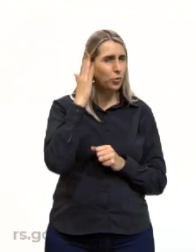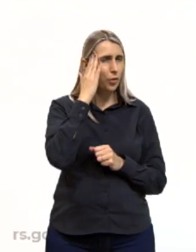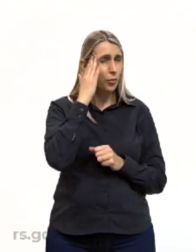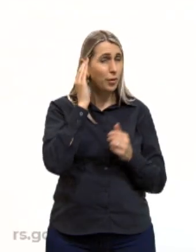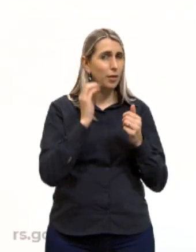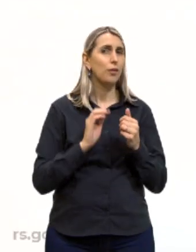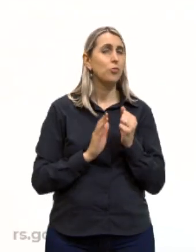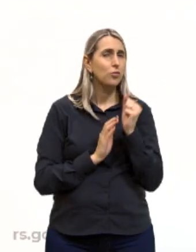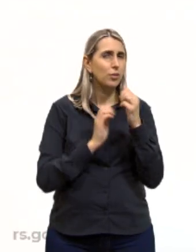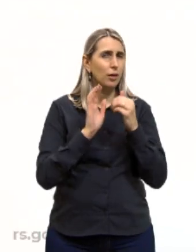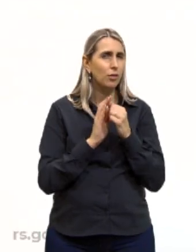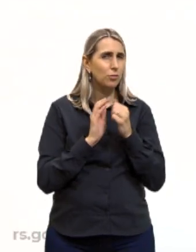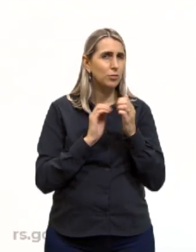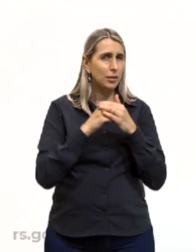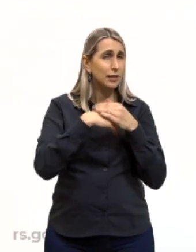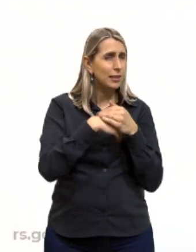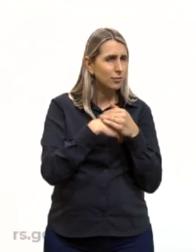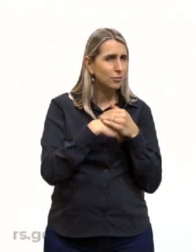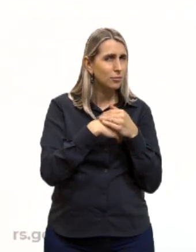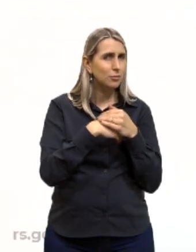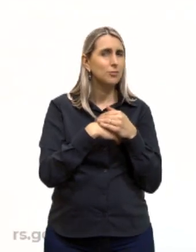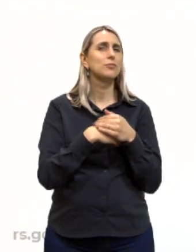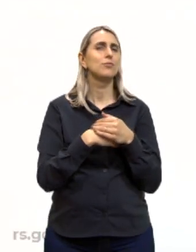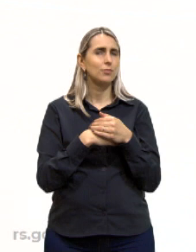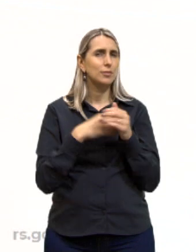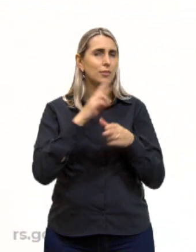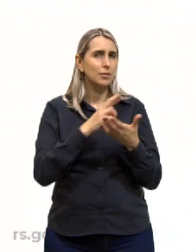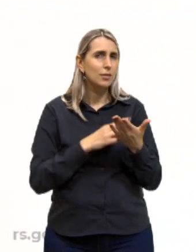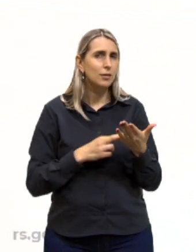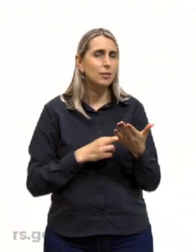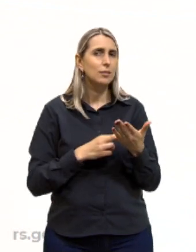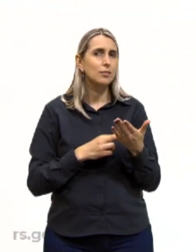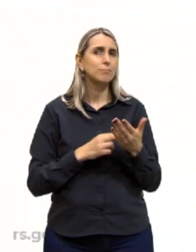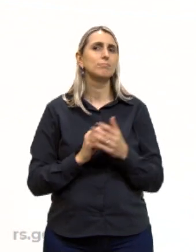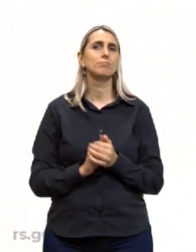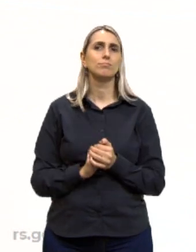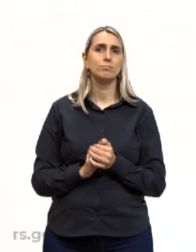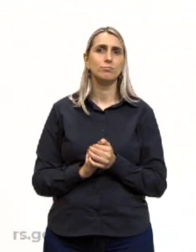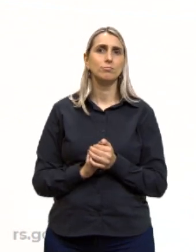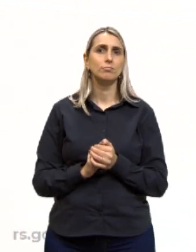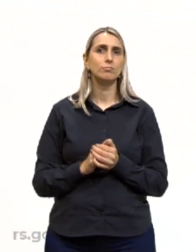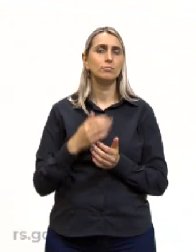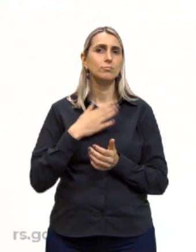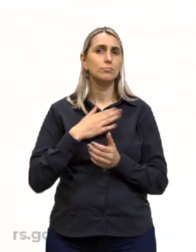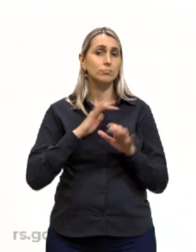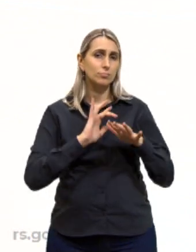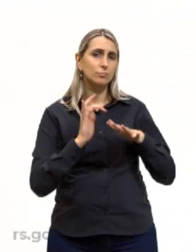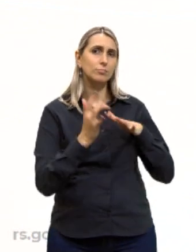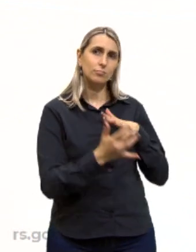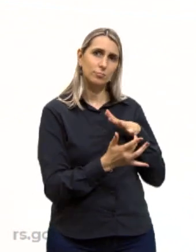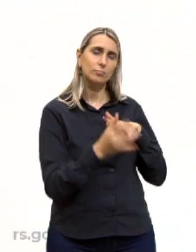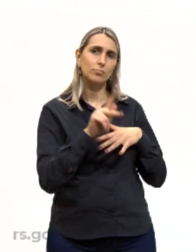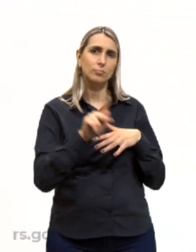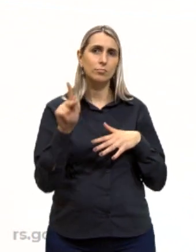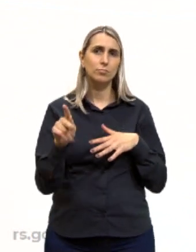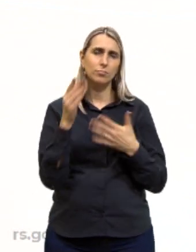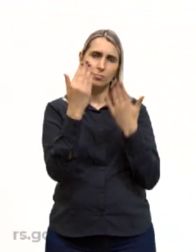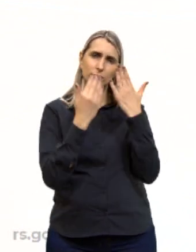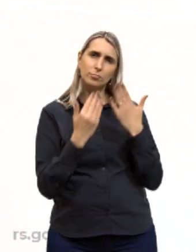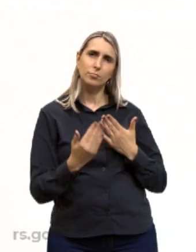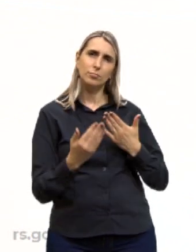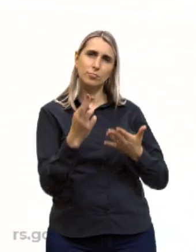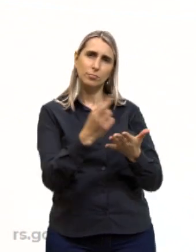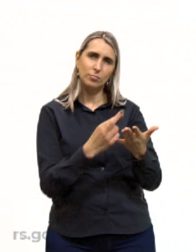enigmas da redação. Então, estou aqui com vocês, né? Redação, professor Rodrigo Bartz, minha rede social. Análise de